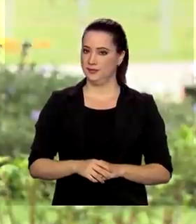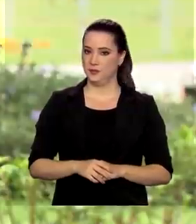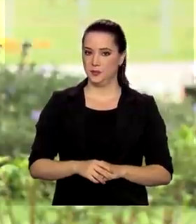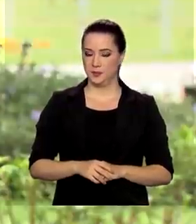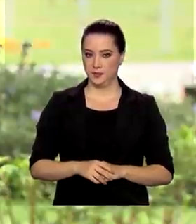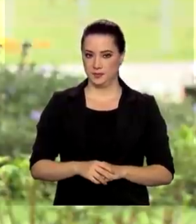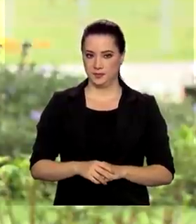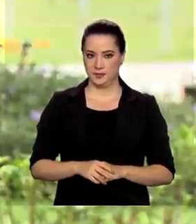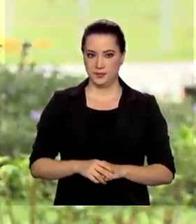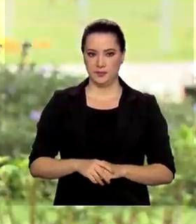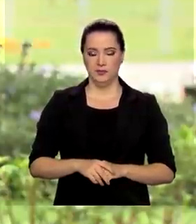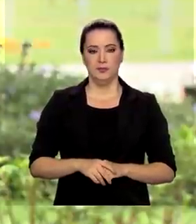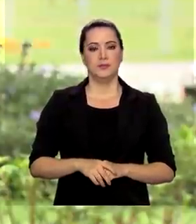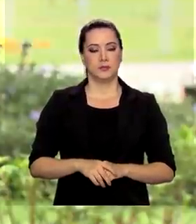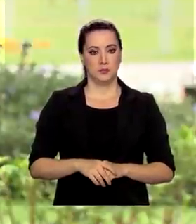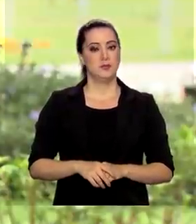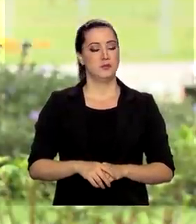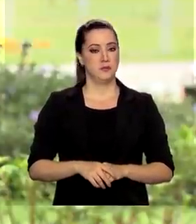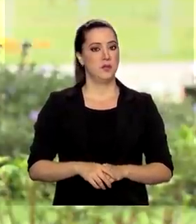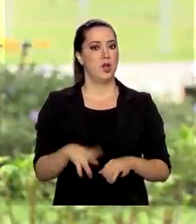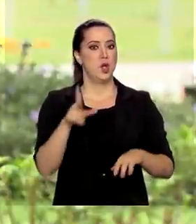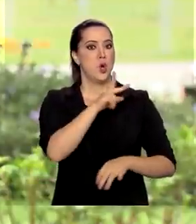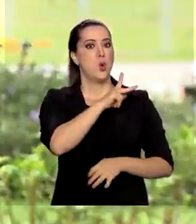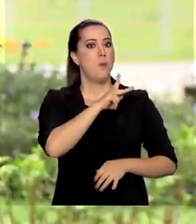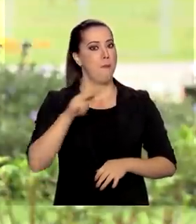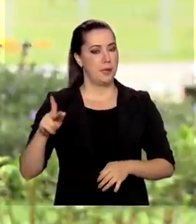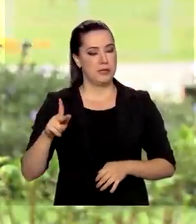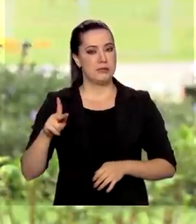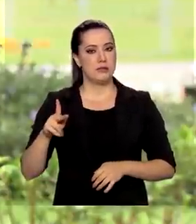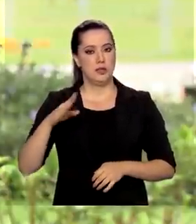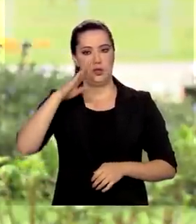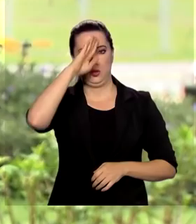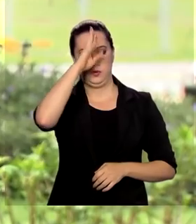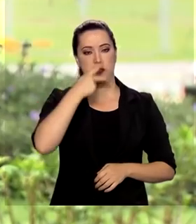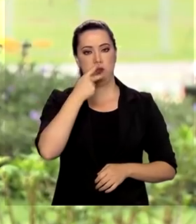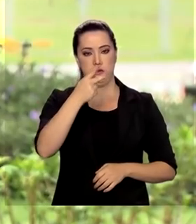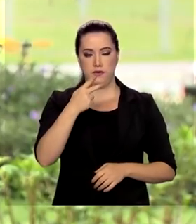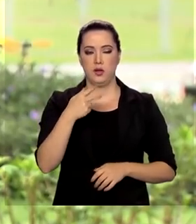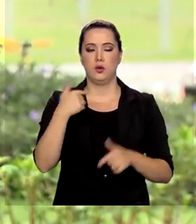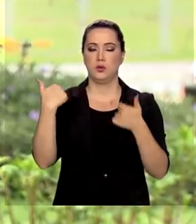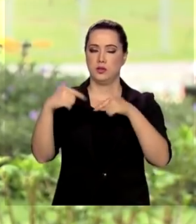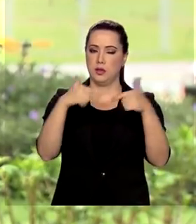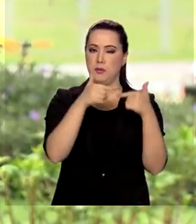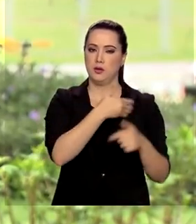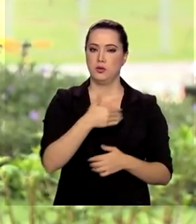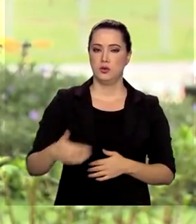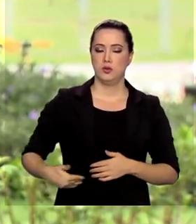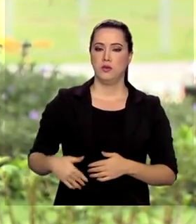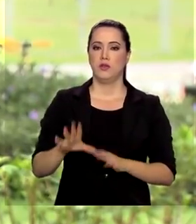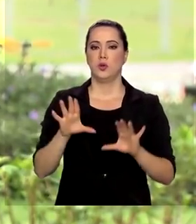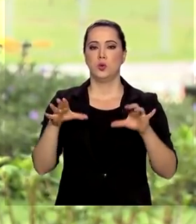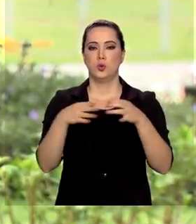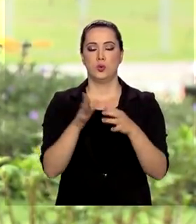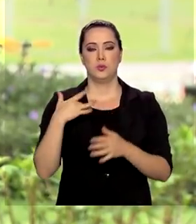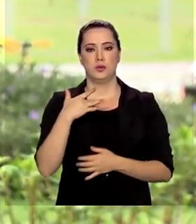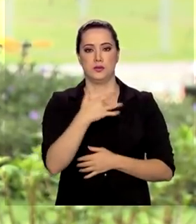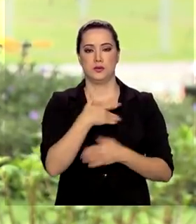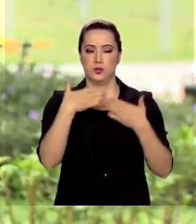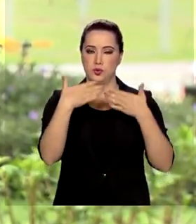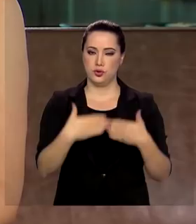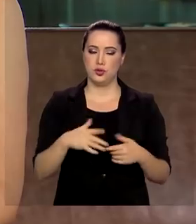O presidente também afirmou que o governo tomou iniciativas na área da saúde para enfrentar a pandemia.